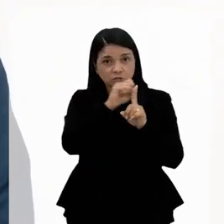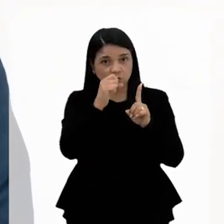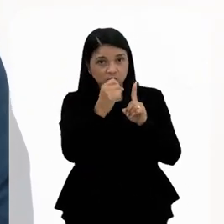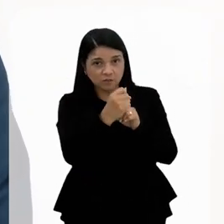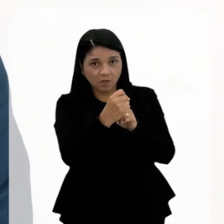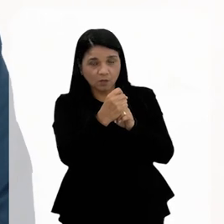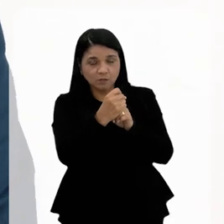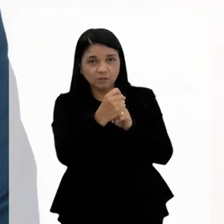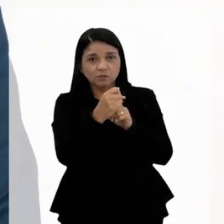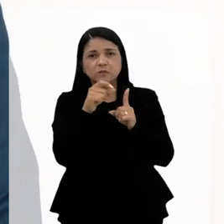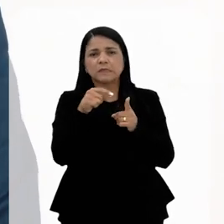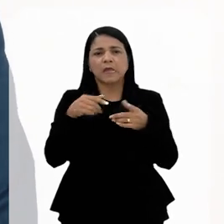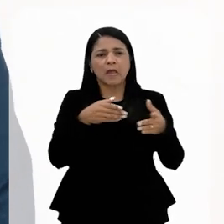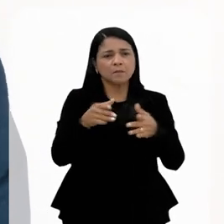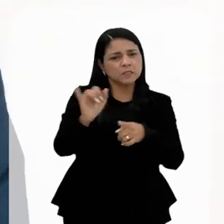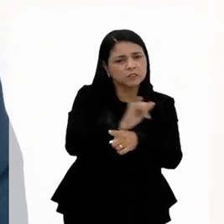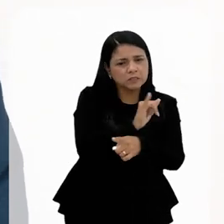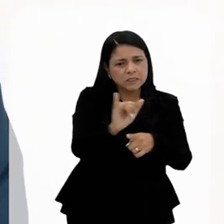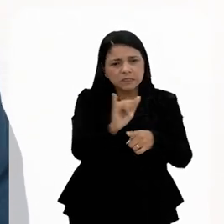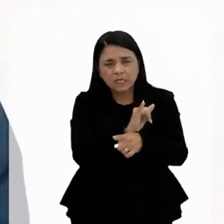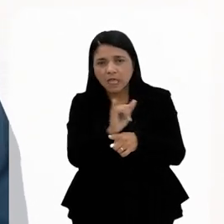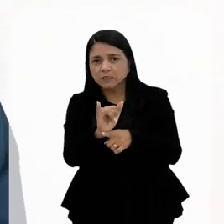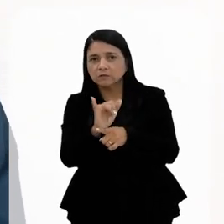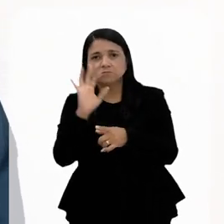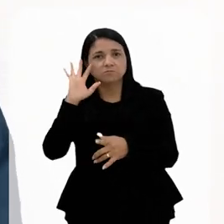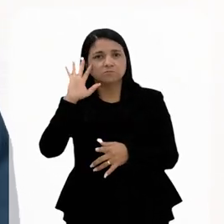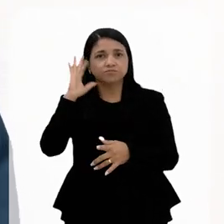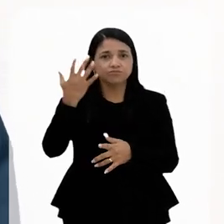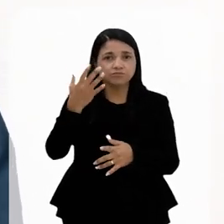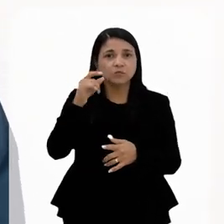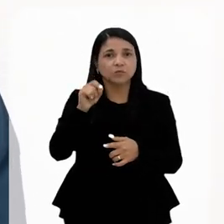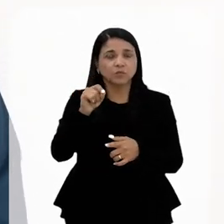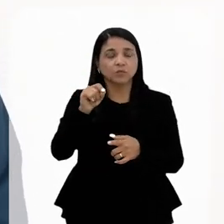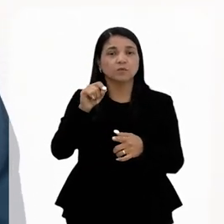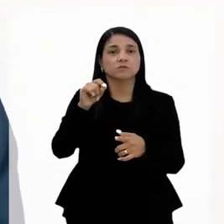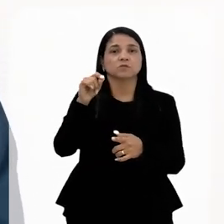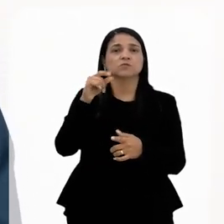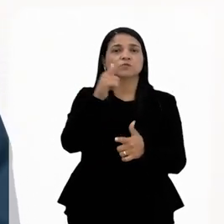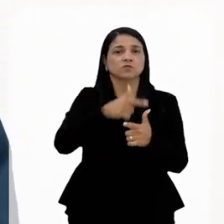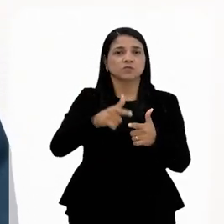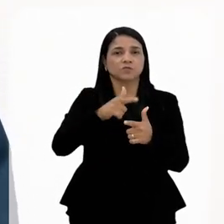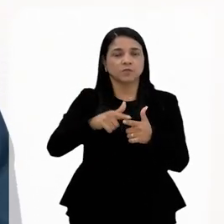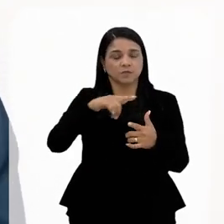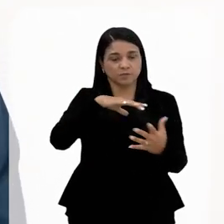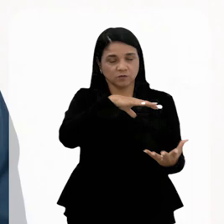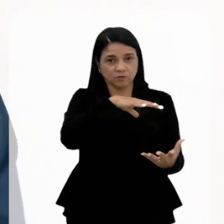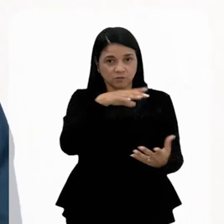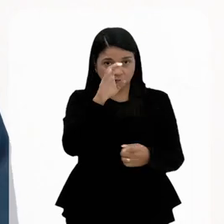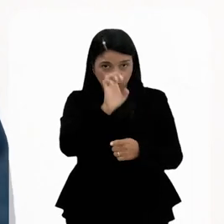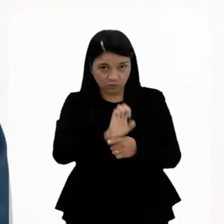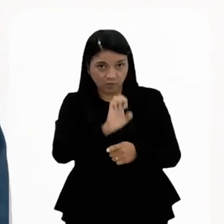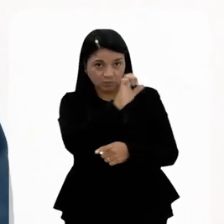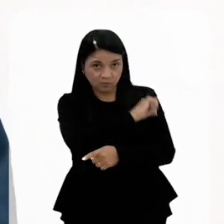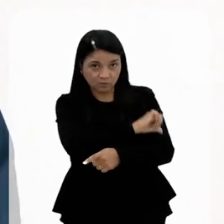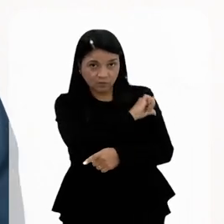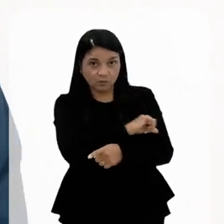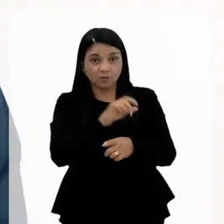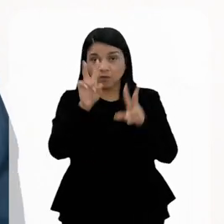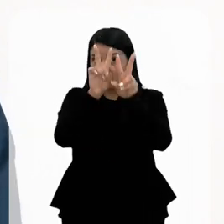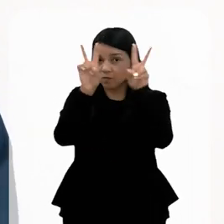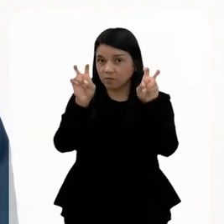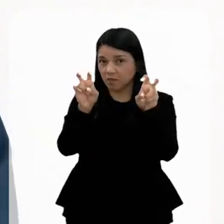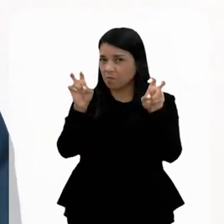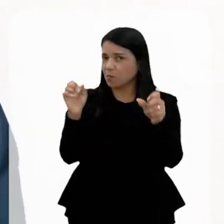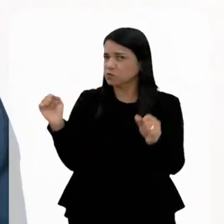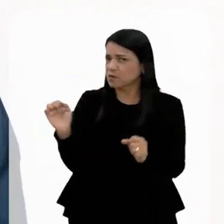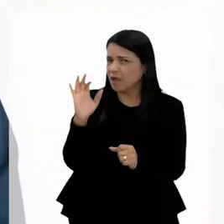social, buscando caminhos e alternativas para a questão internacional do Rio de Janeiro. Nosso tema de hoje é um